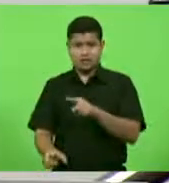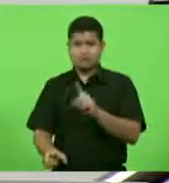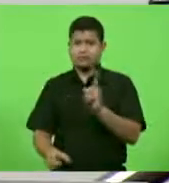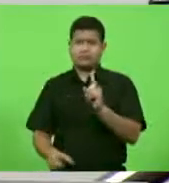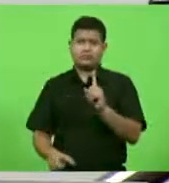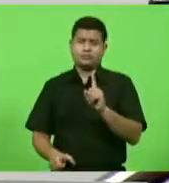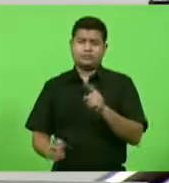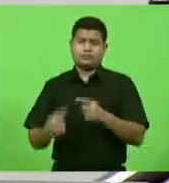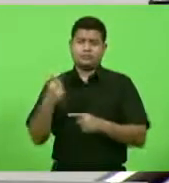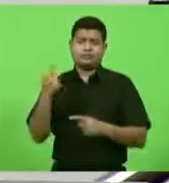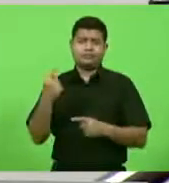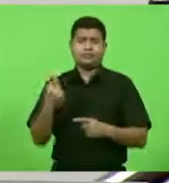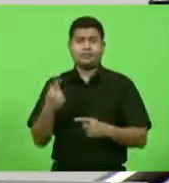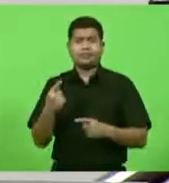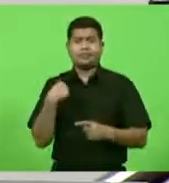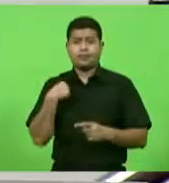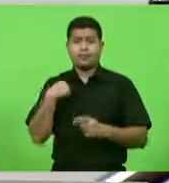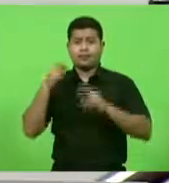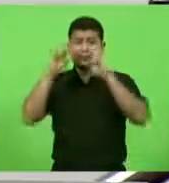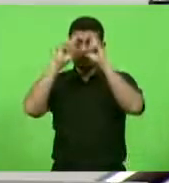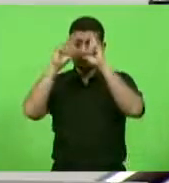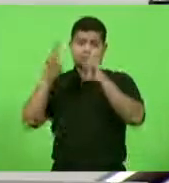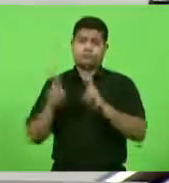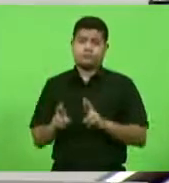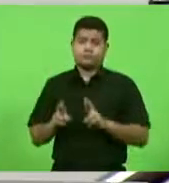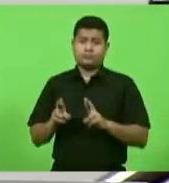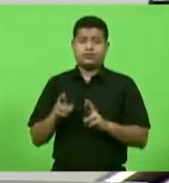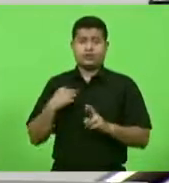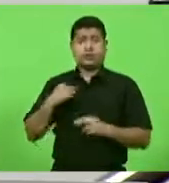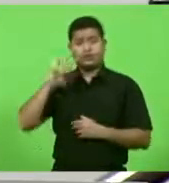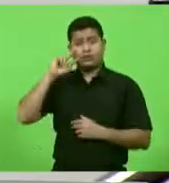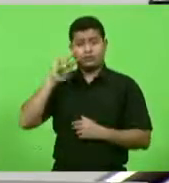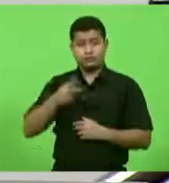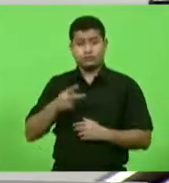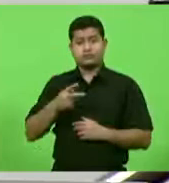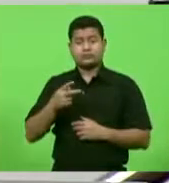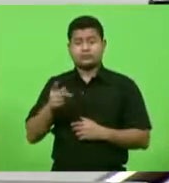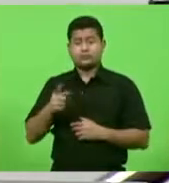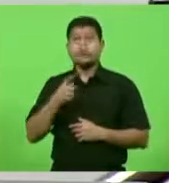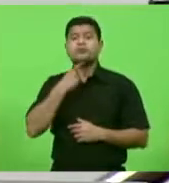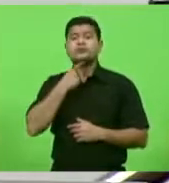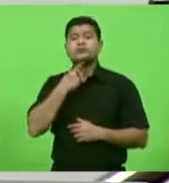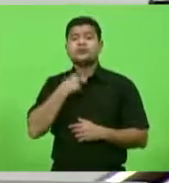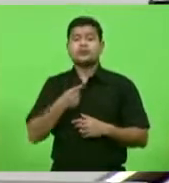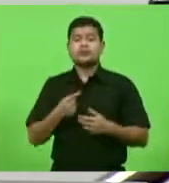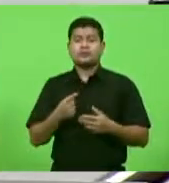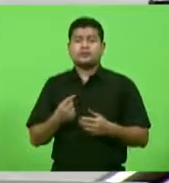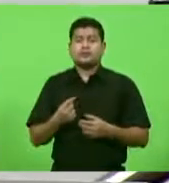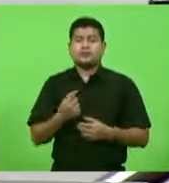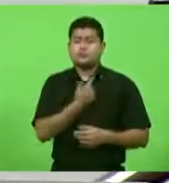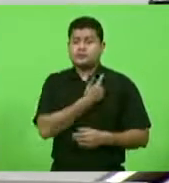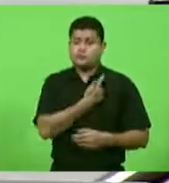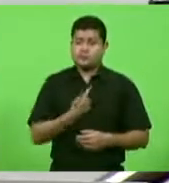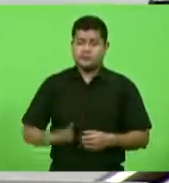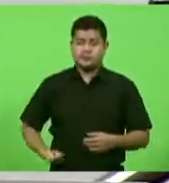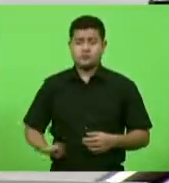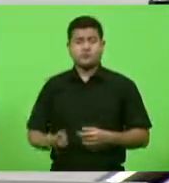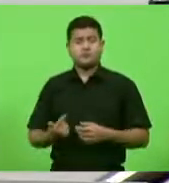o respeito e reconheço a sua vontade como governante de acertar